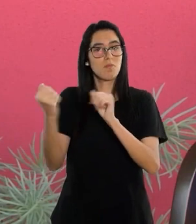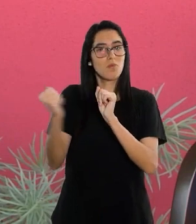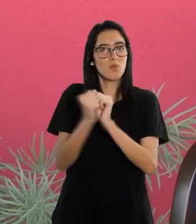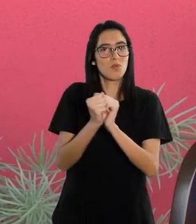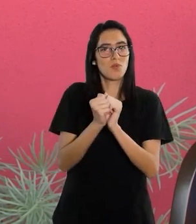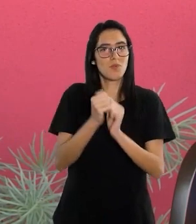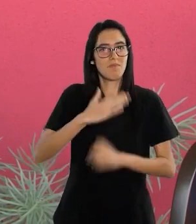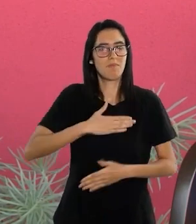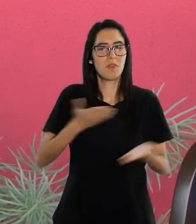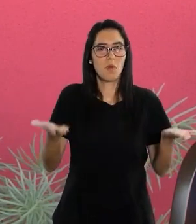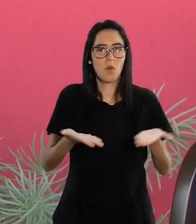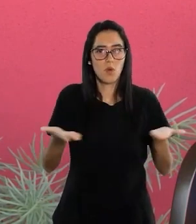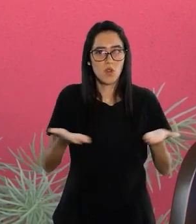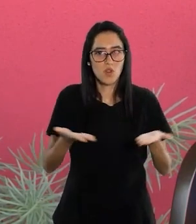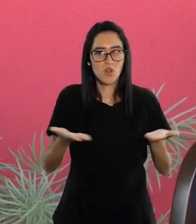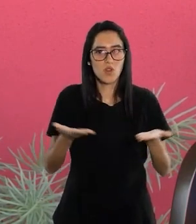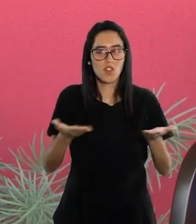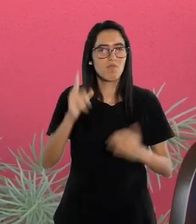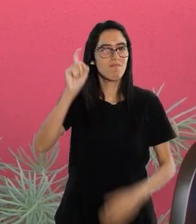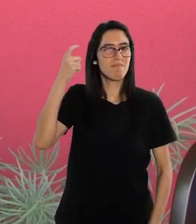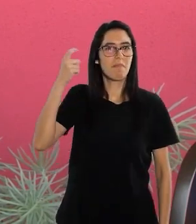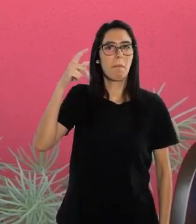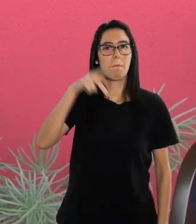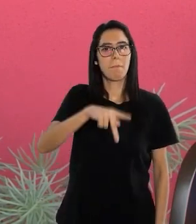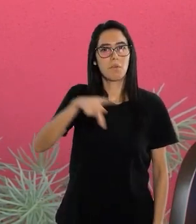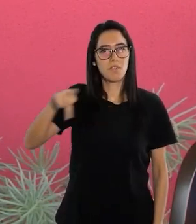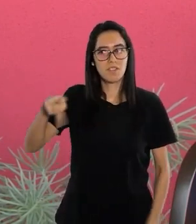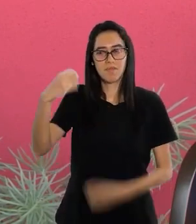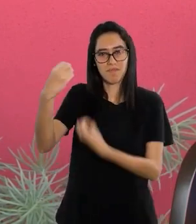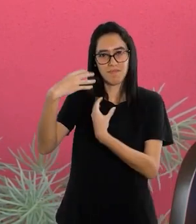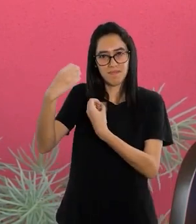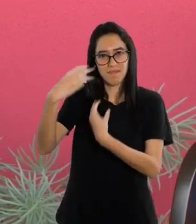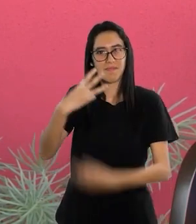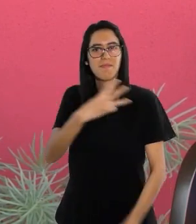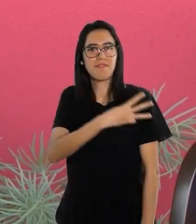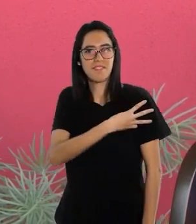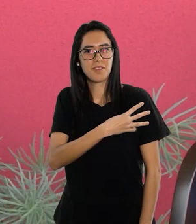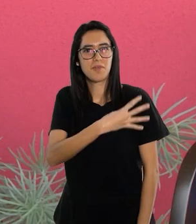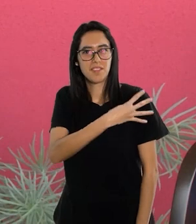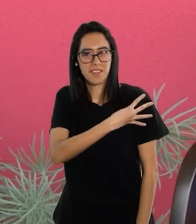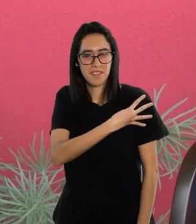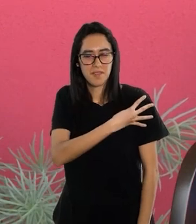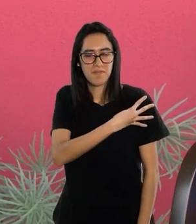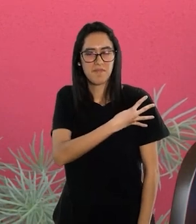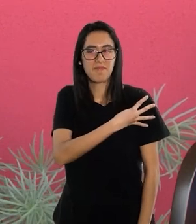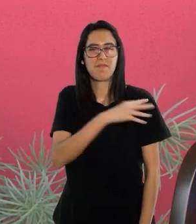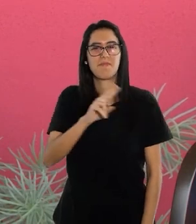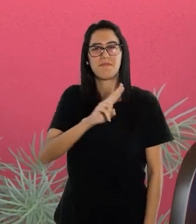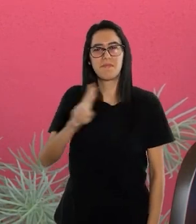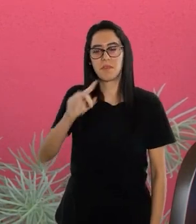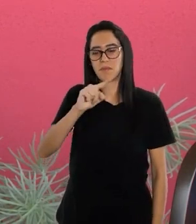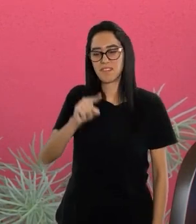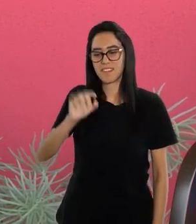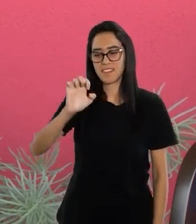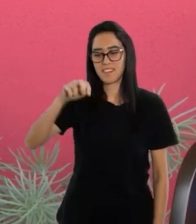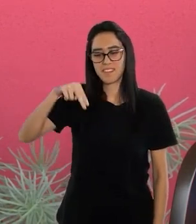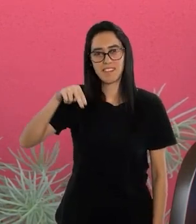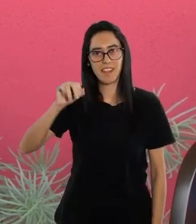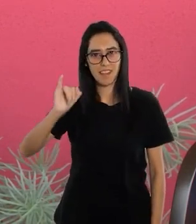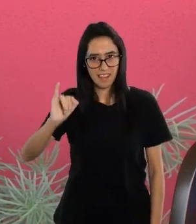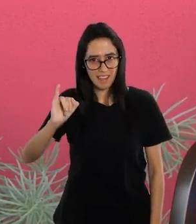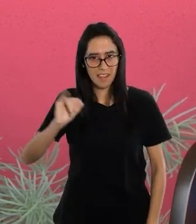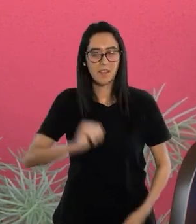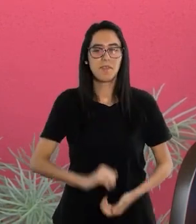aqui comigo hoje. Que foi minha professora de terceira e quarta série. A Zeni.